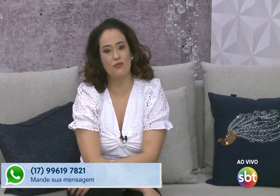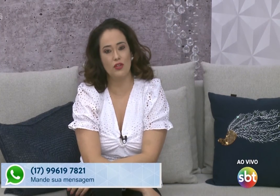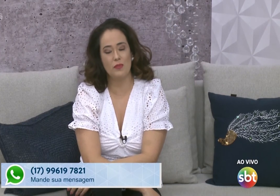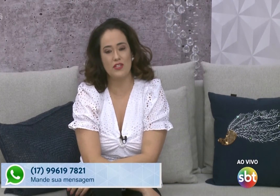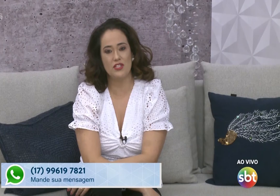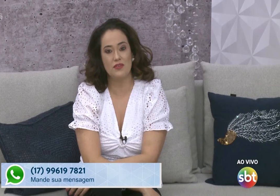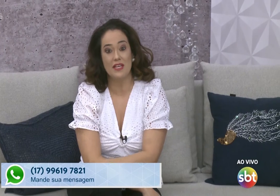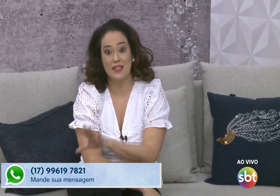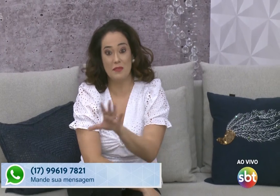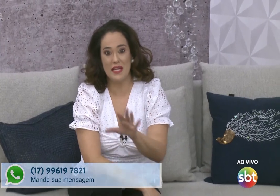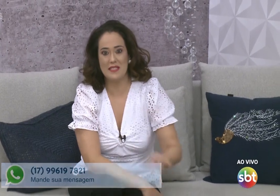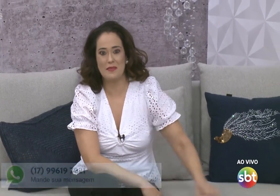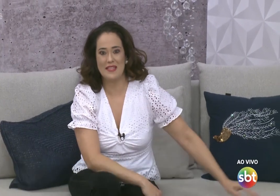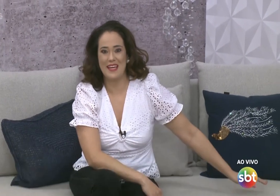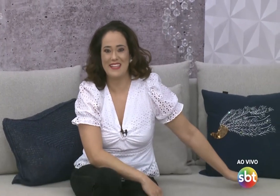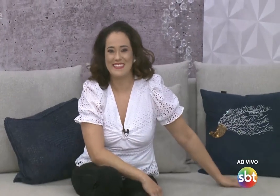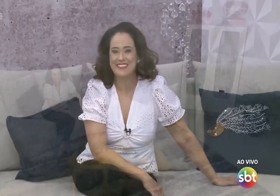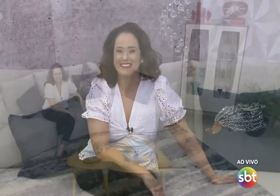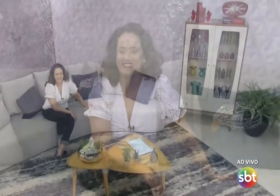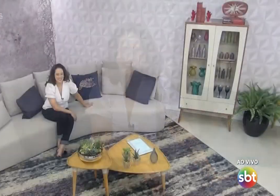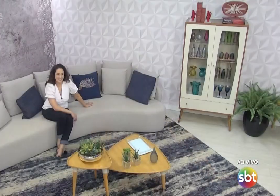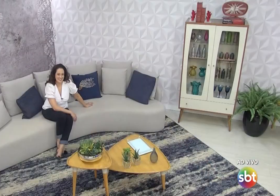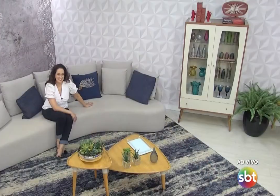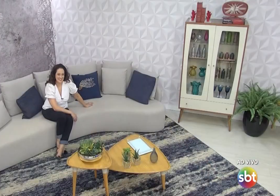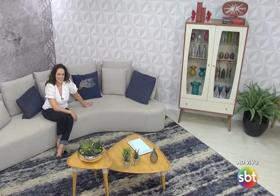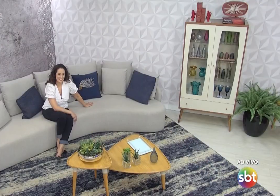daqui a pouquinho eu volto para a gente terminar essa matéria.